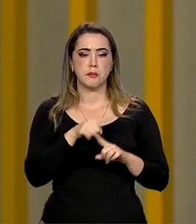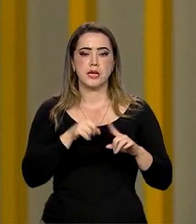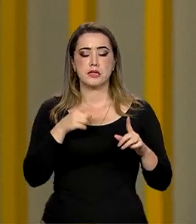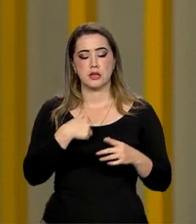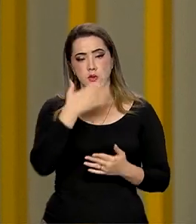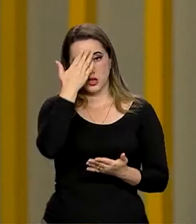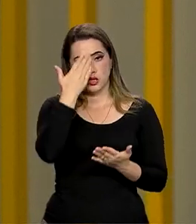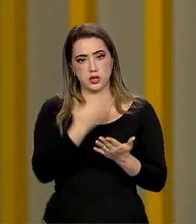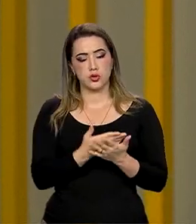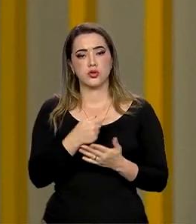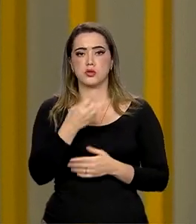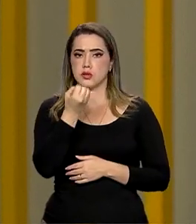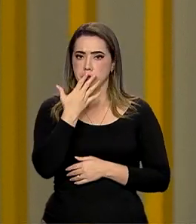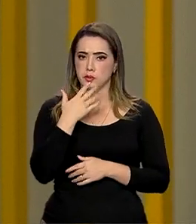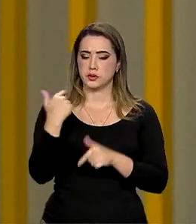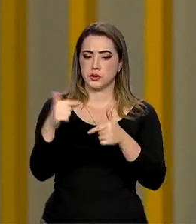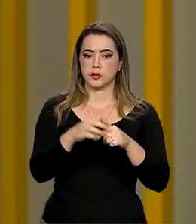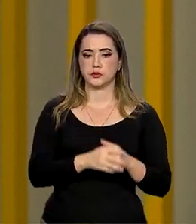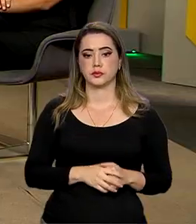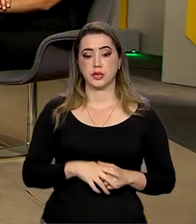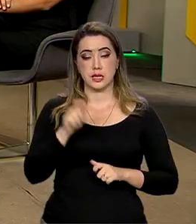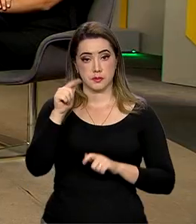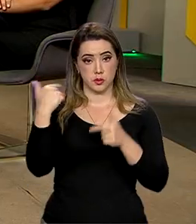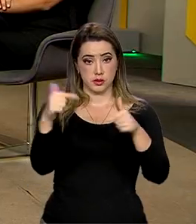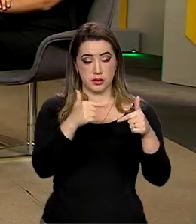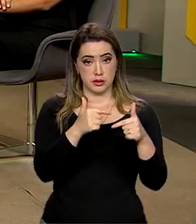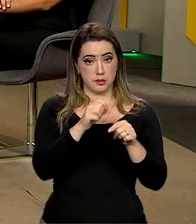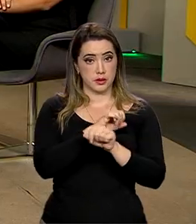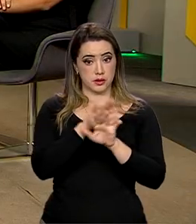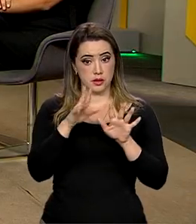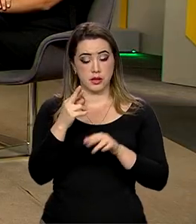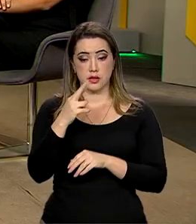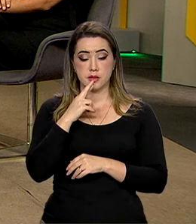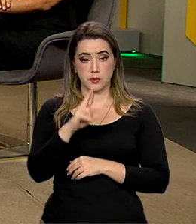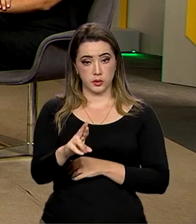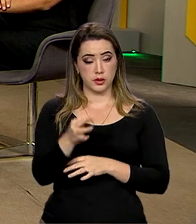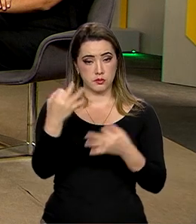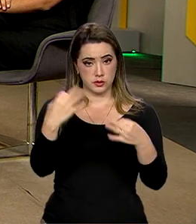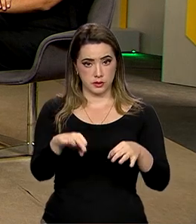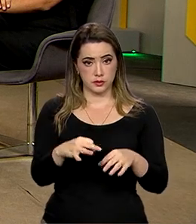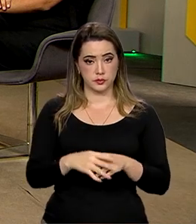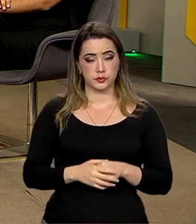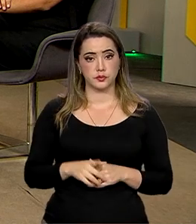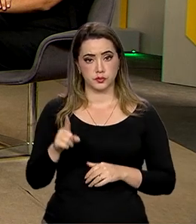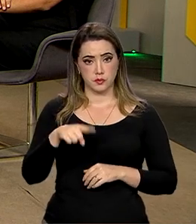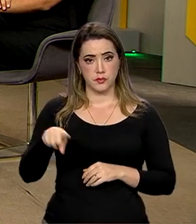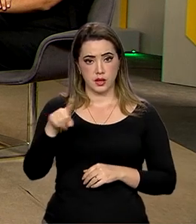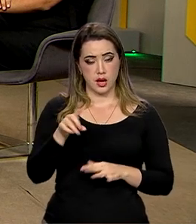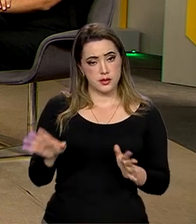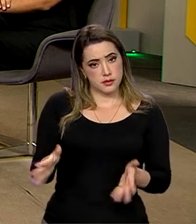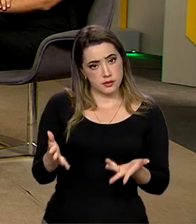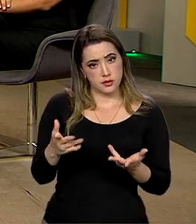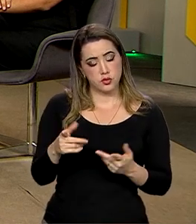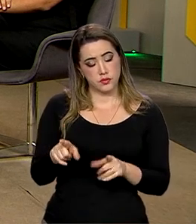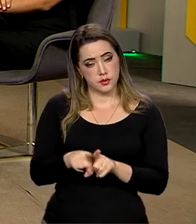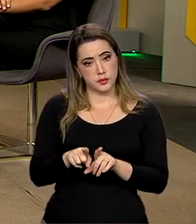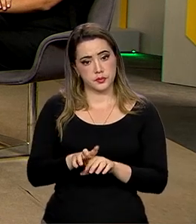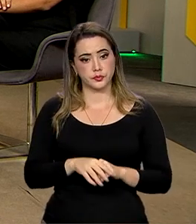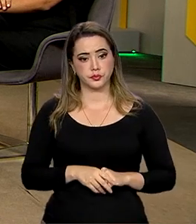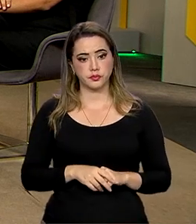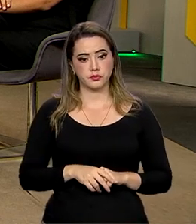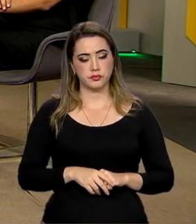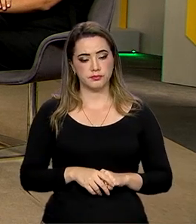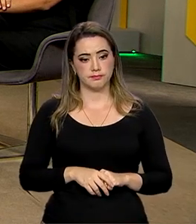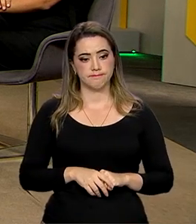que nós estamos indo bem. Os servidores, inclusive, estão respondendo de forma satisfatória a esse incentivo. Os servidores do